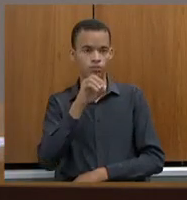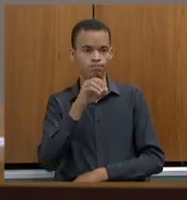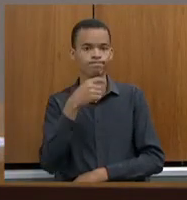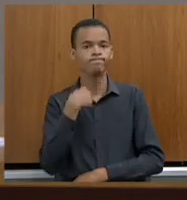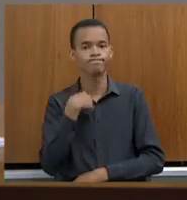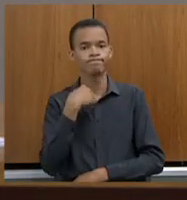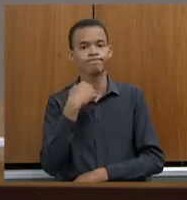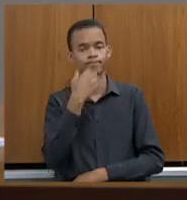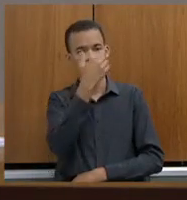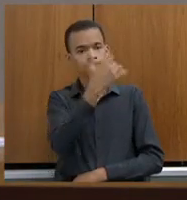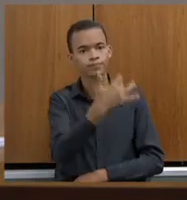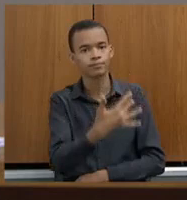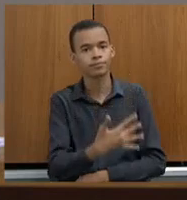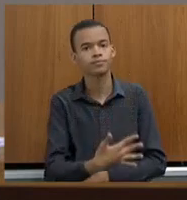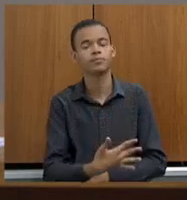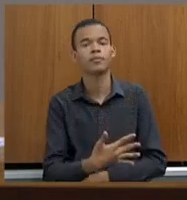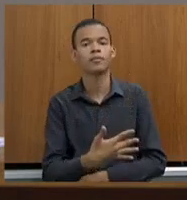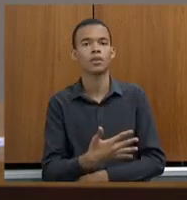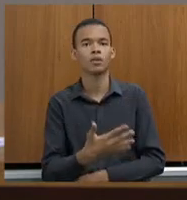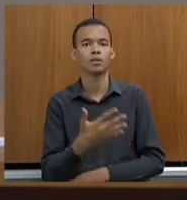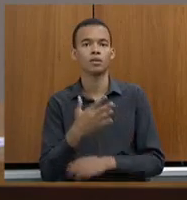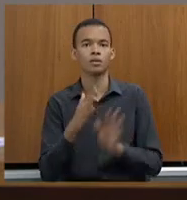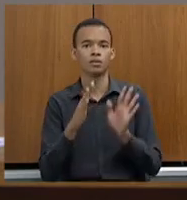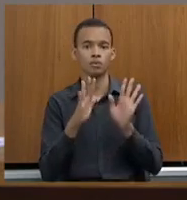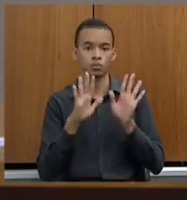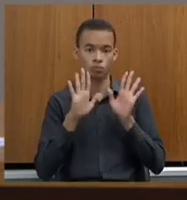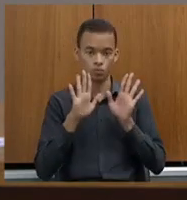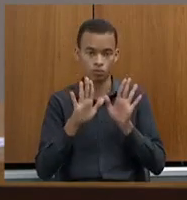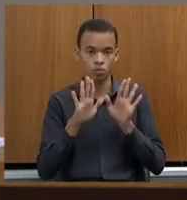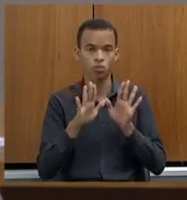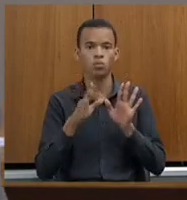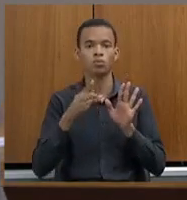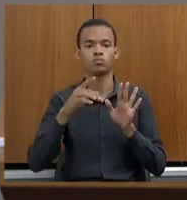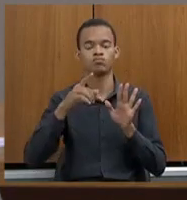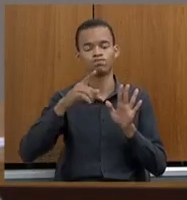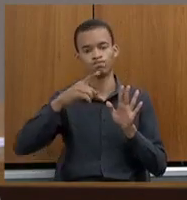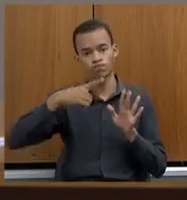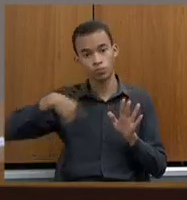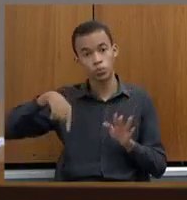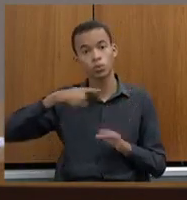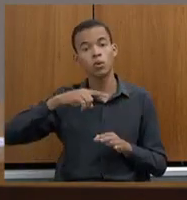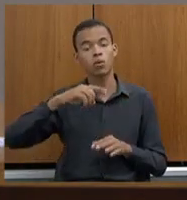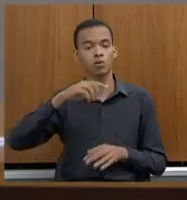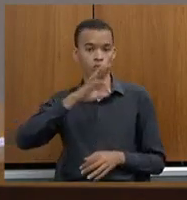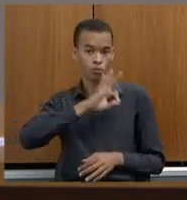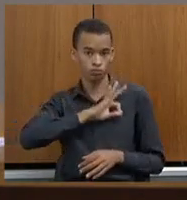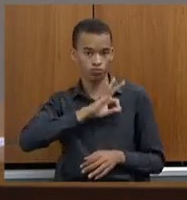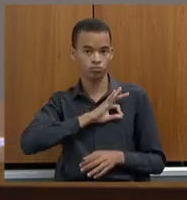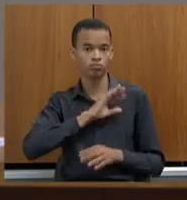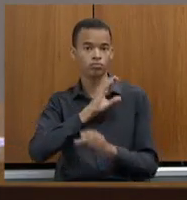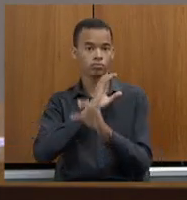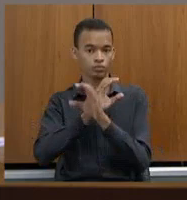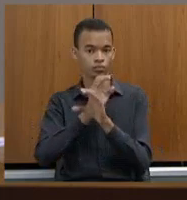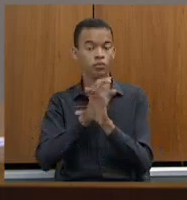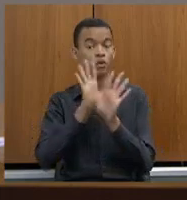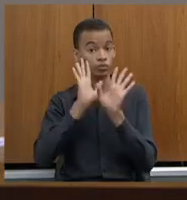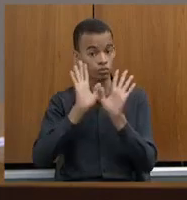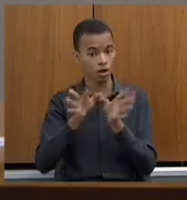então, nós, repito, temos aí um plano de nomeações, nós temos aí